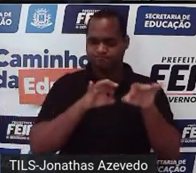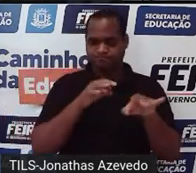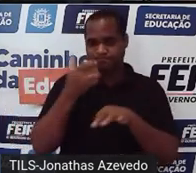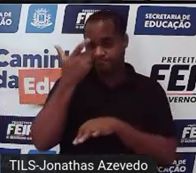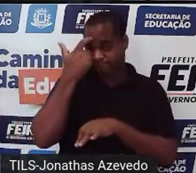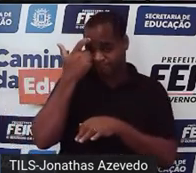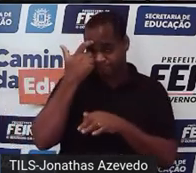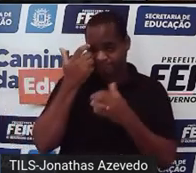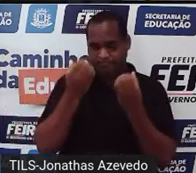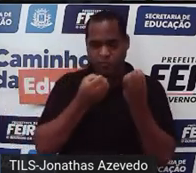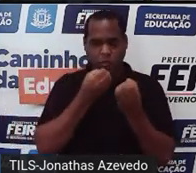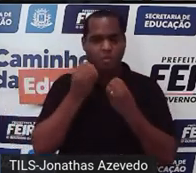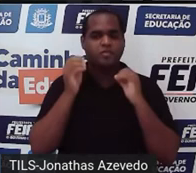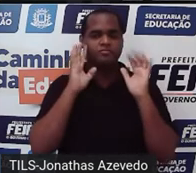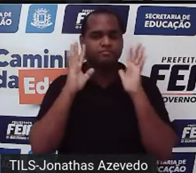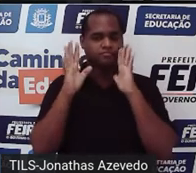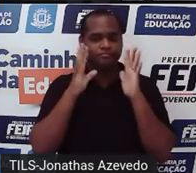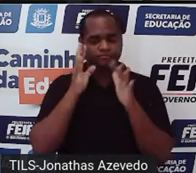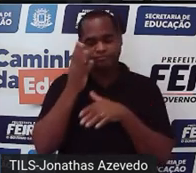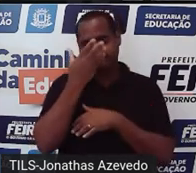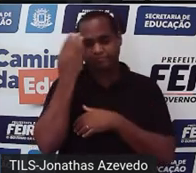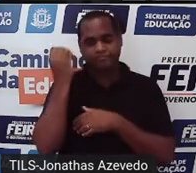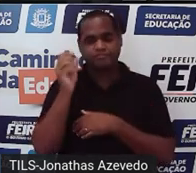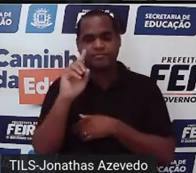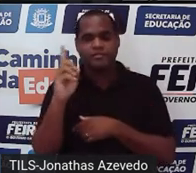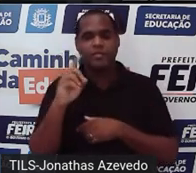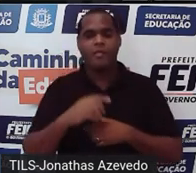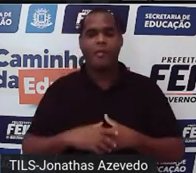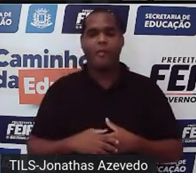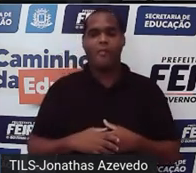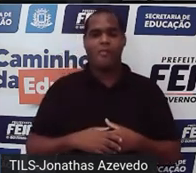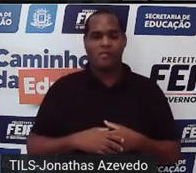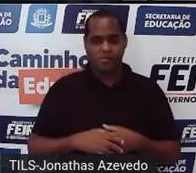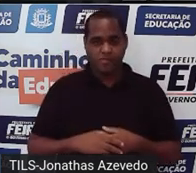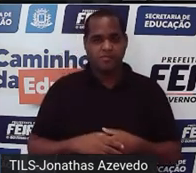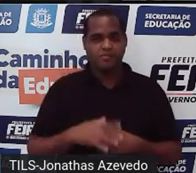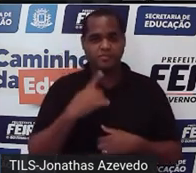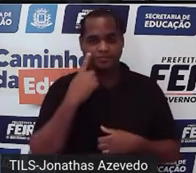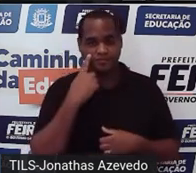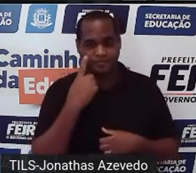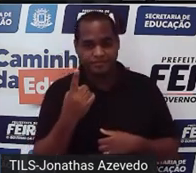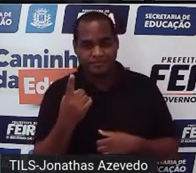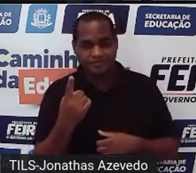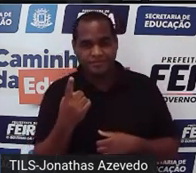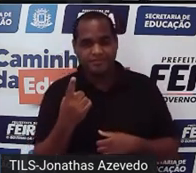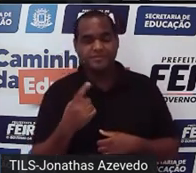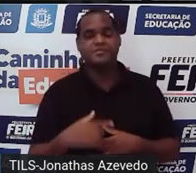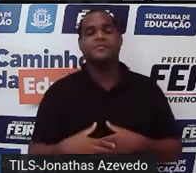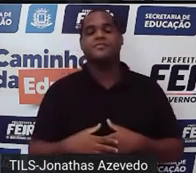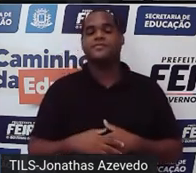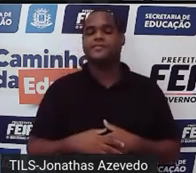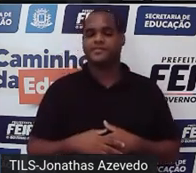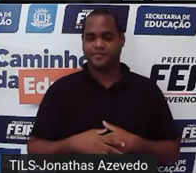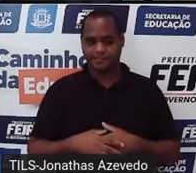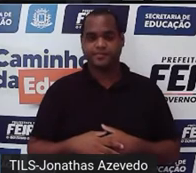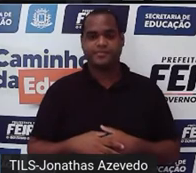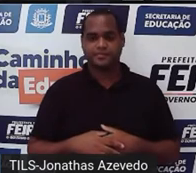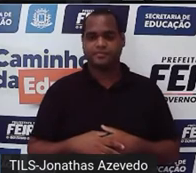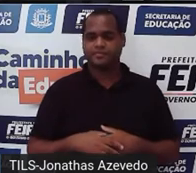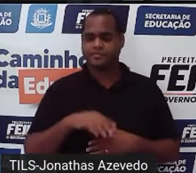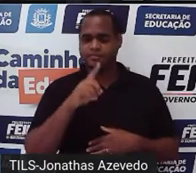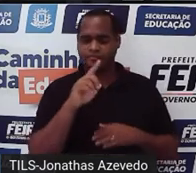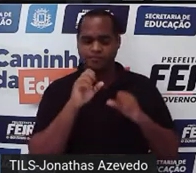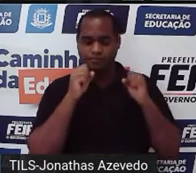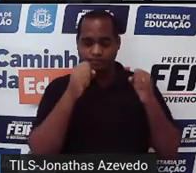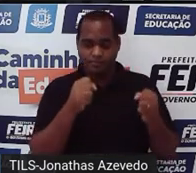vamos organizar esse pensamento para a gente não esquecer acompanha comigo aqui esse mapazinho sempre que